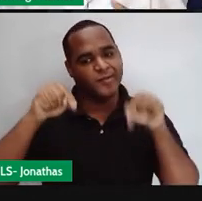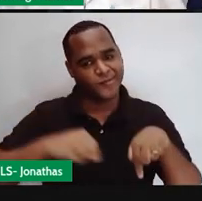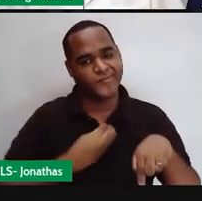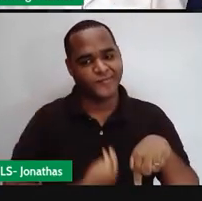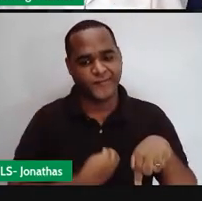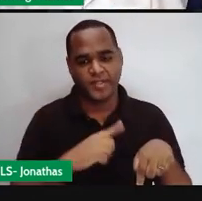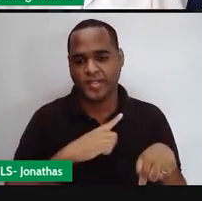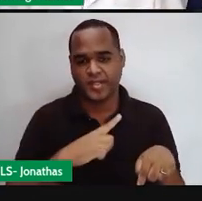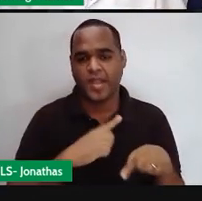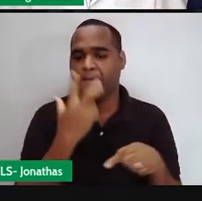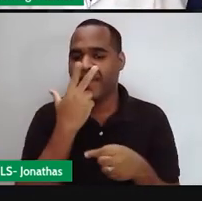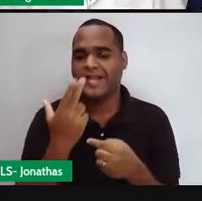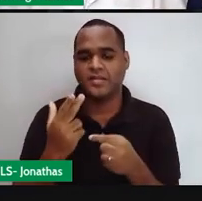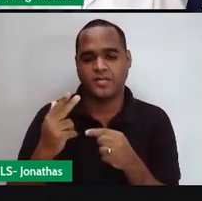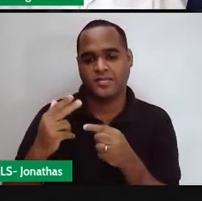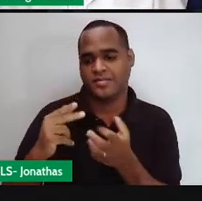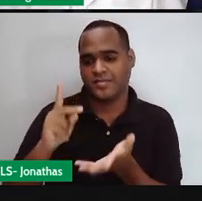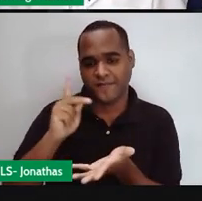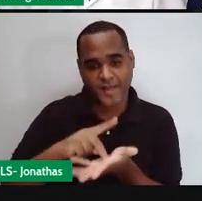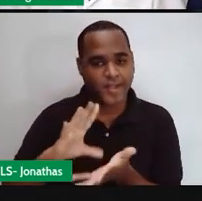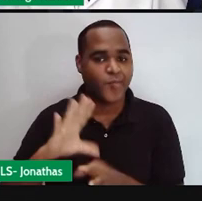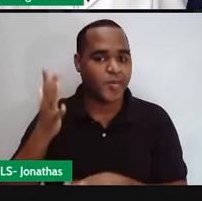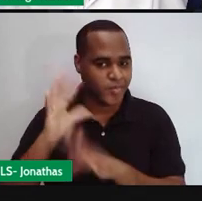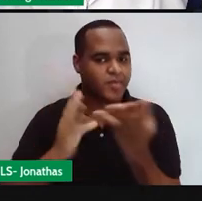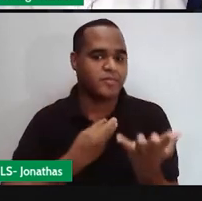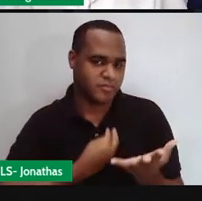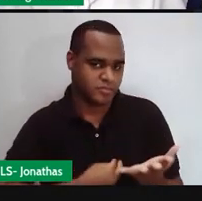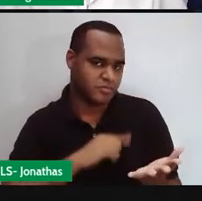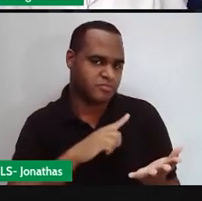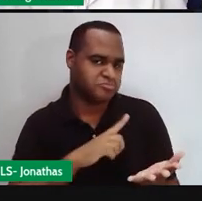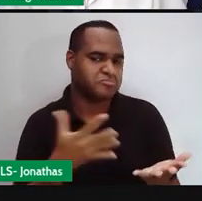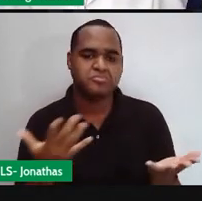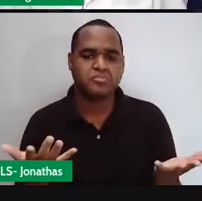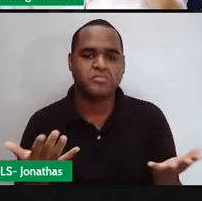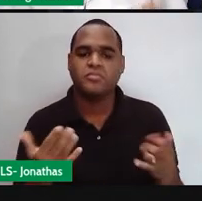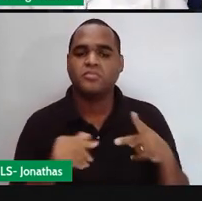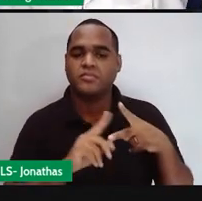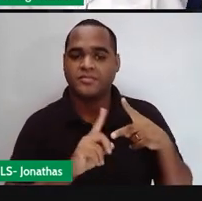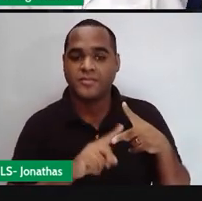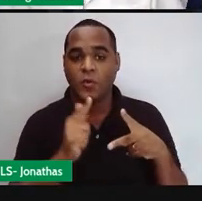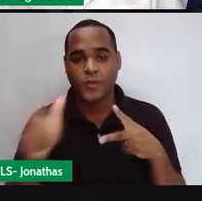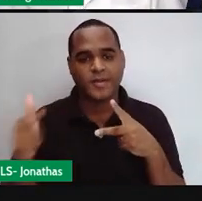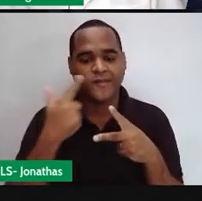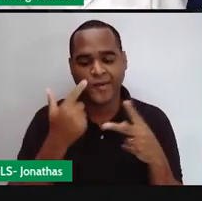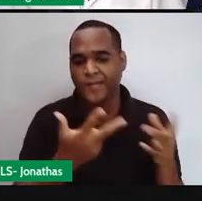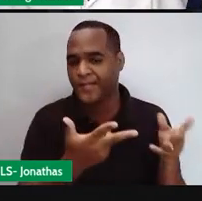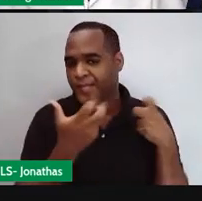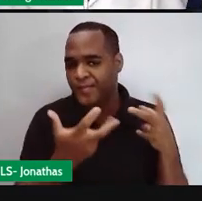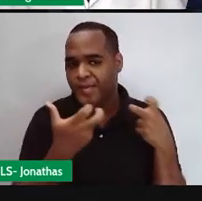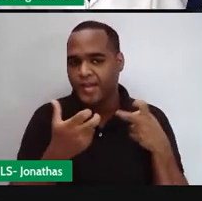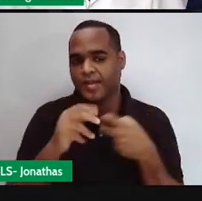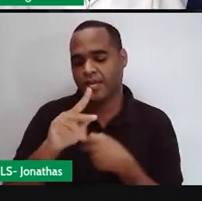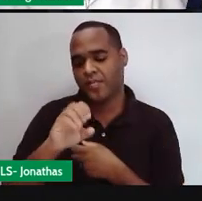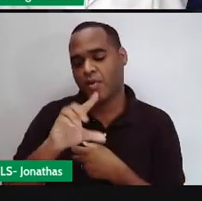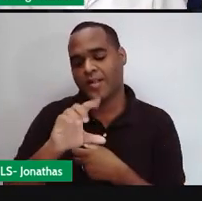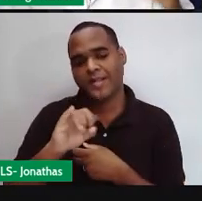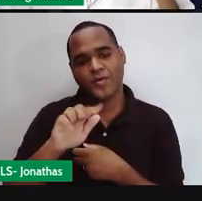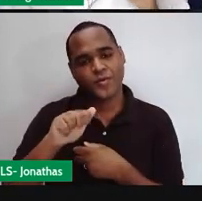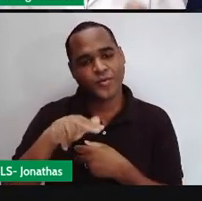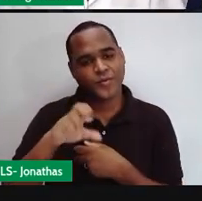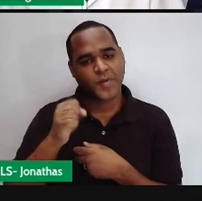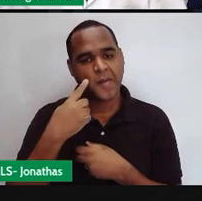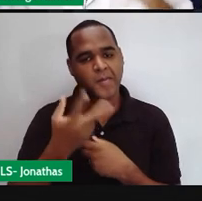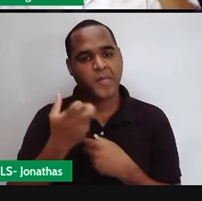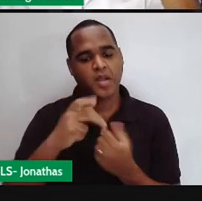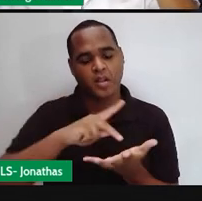porque ela aparece em situações do mundo real certo e a outra parte da aula que foi importante foi saber